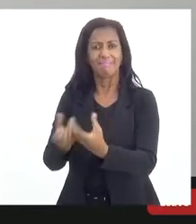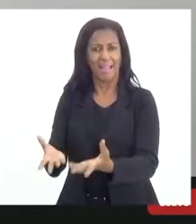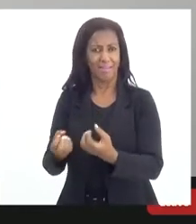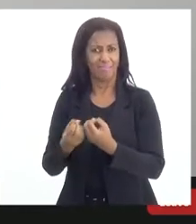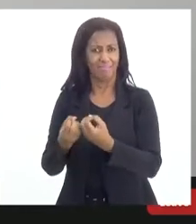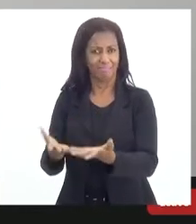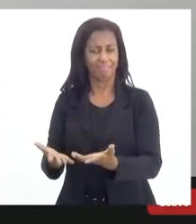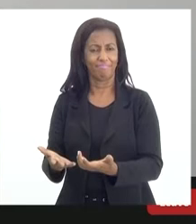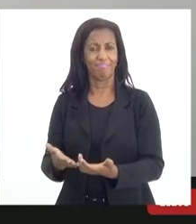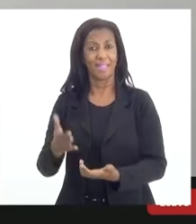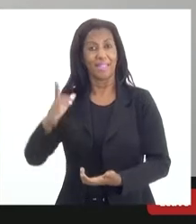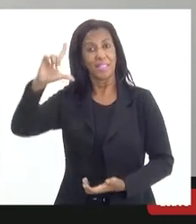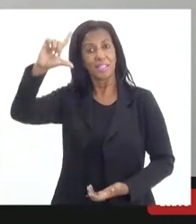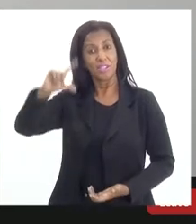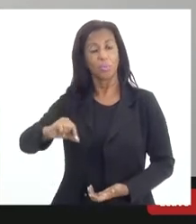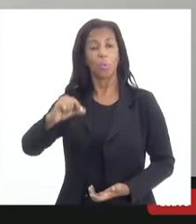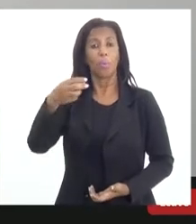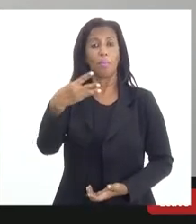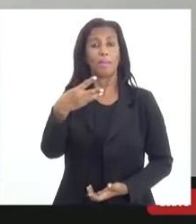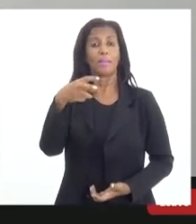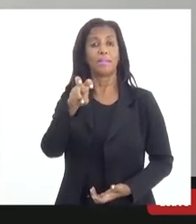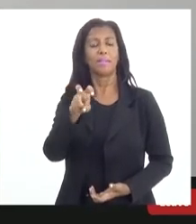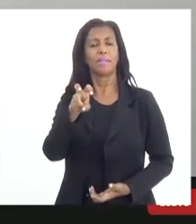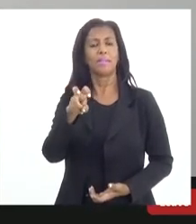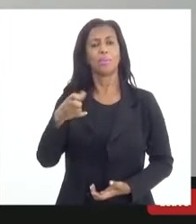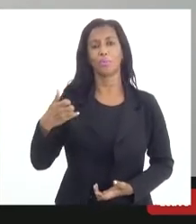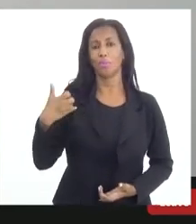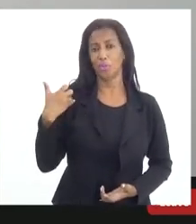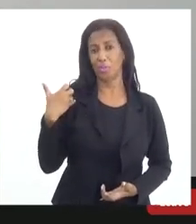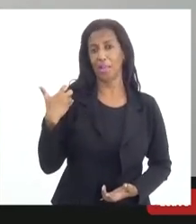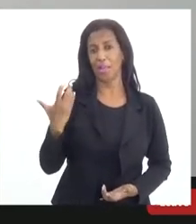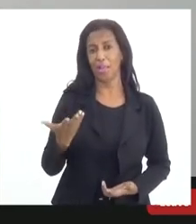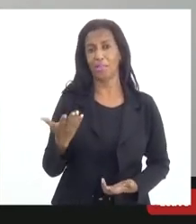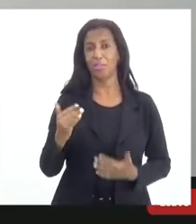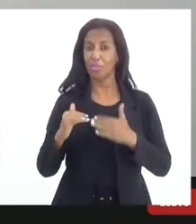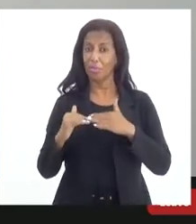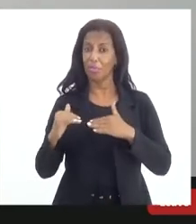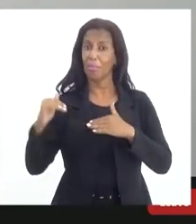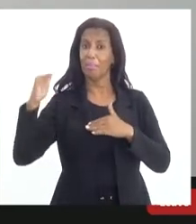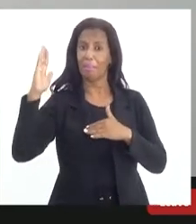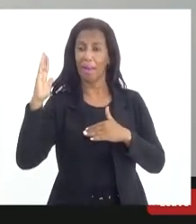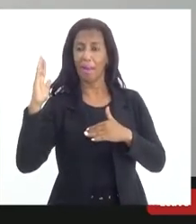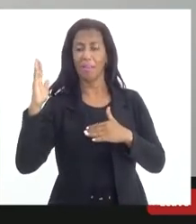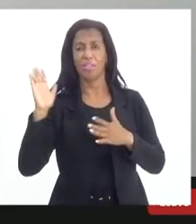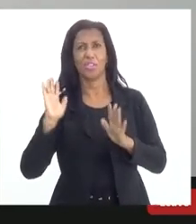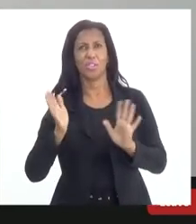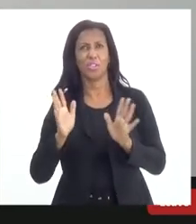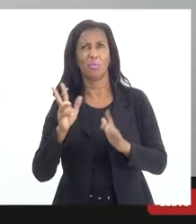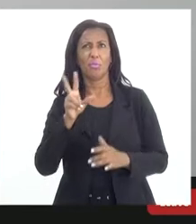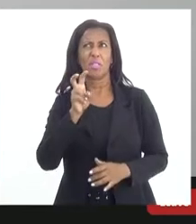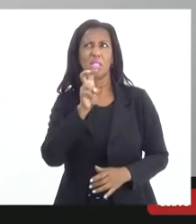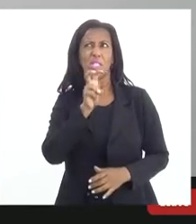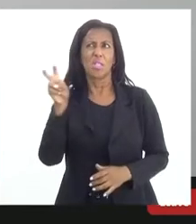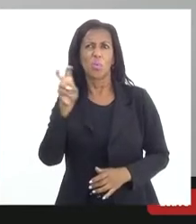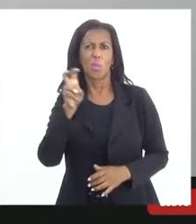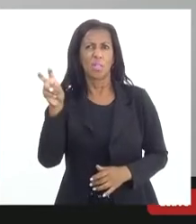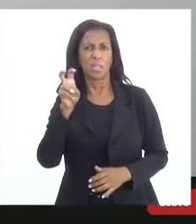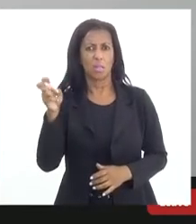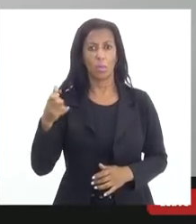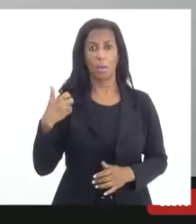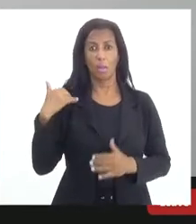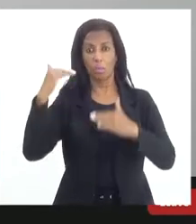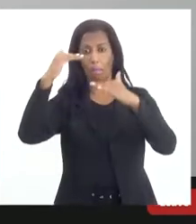caiu para 35 anos, já foi mais do que isso, bem mais, salvo engano, já foi de 55 anos,